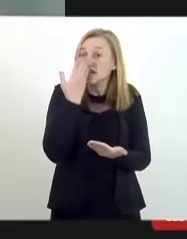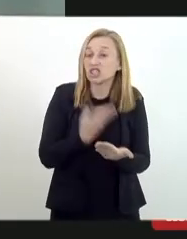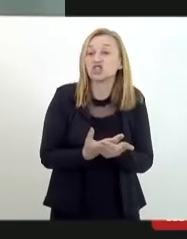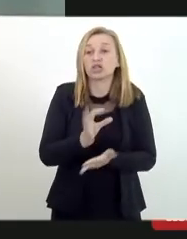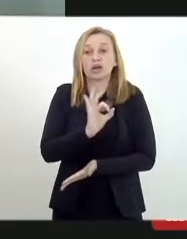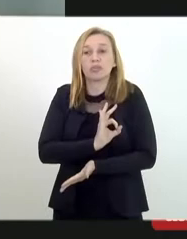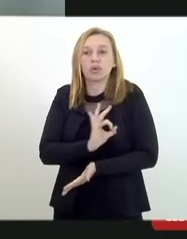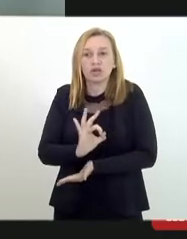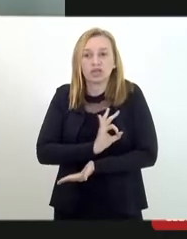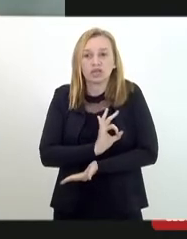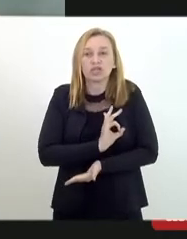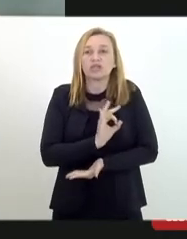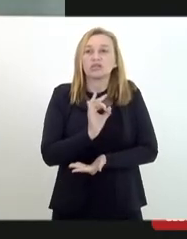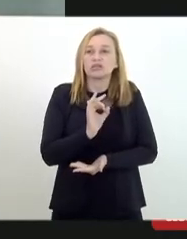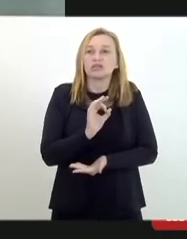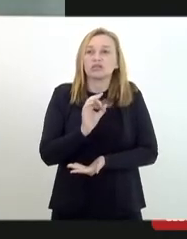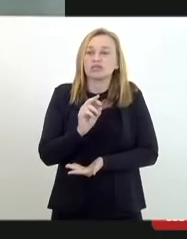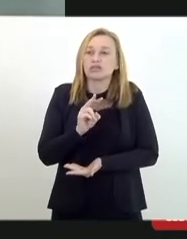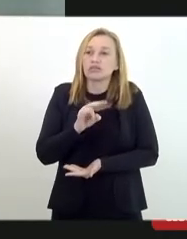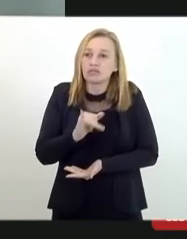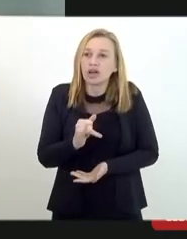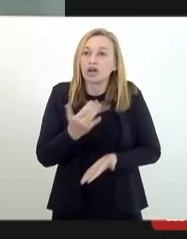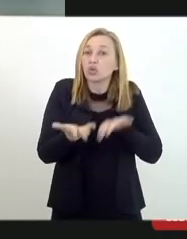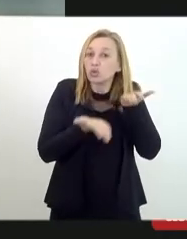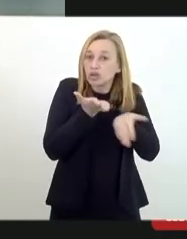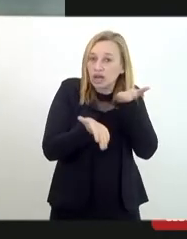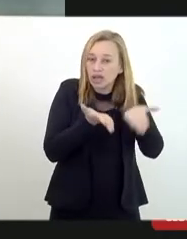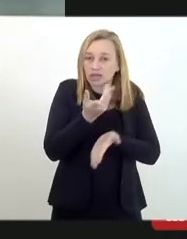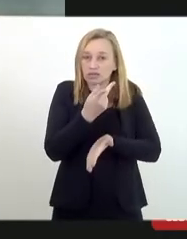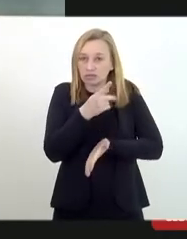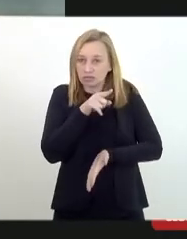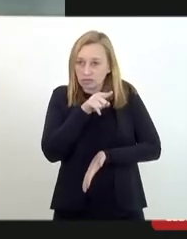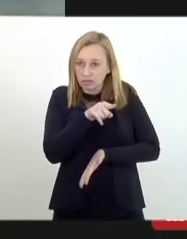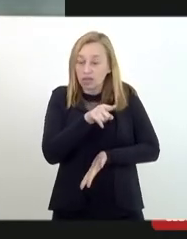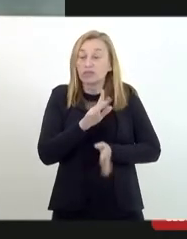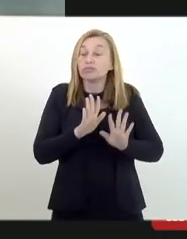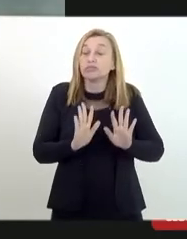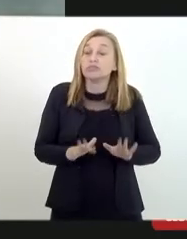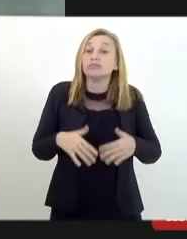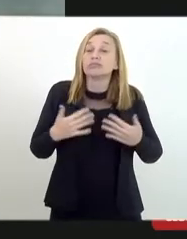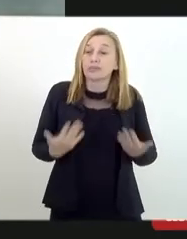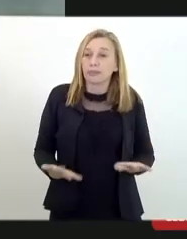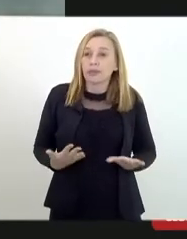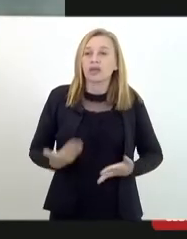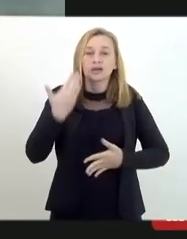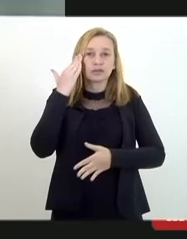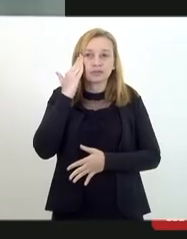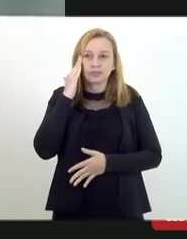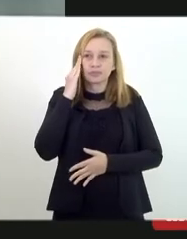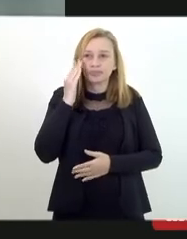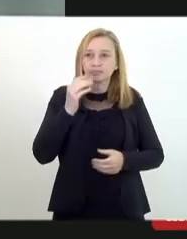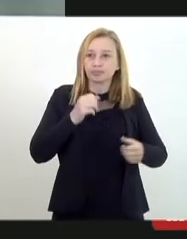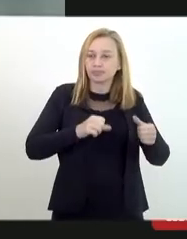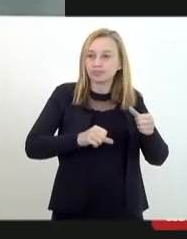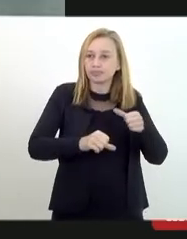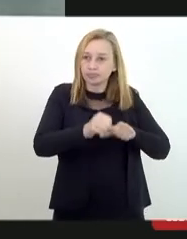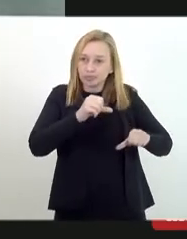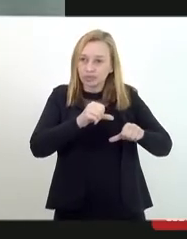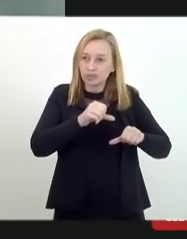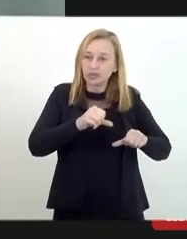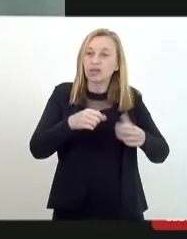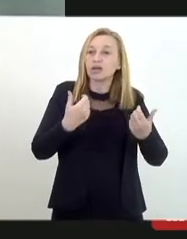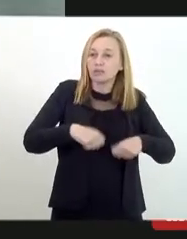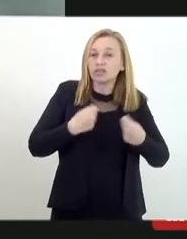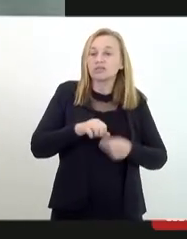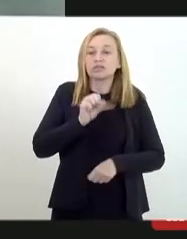civil vai tomar conta do seu caso. Então, entendo que para reverter essa situação, temos que